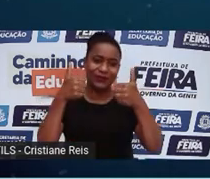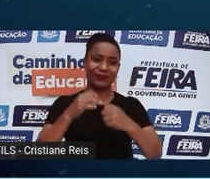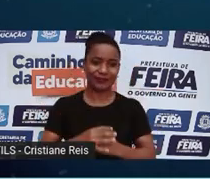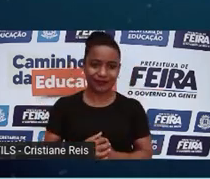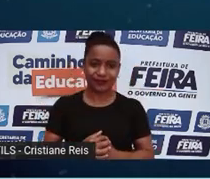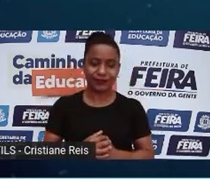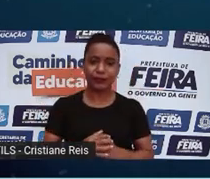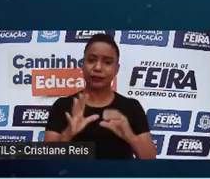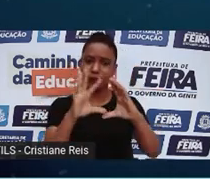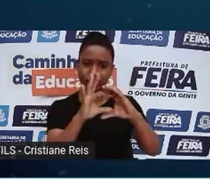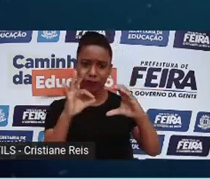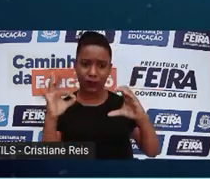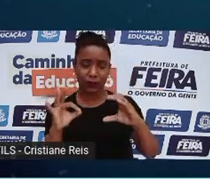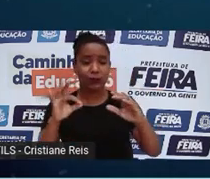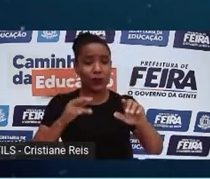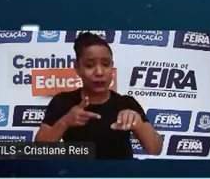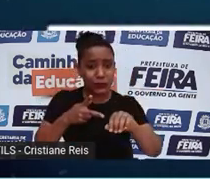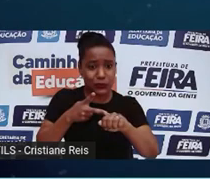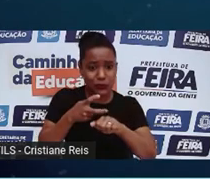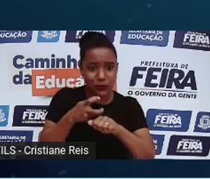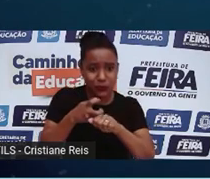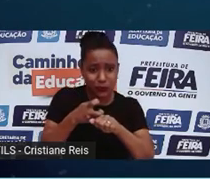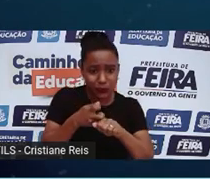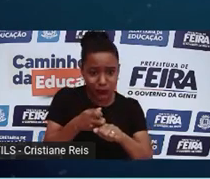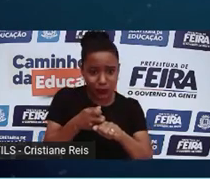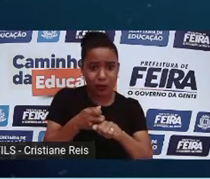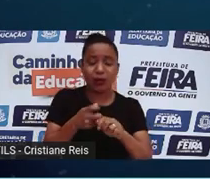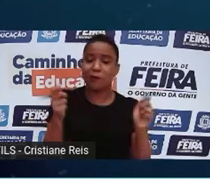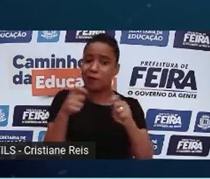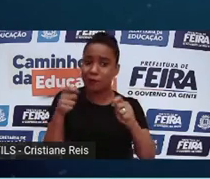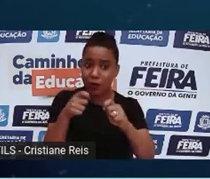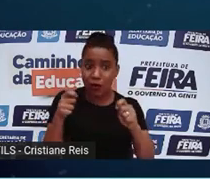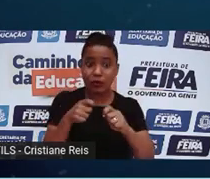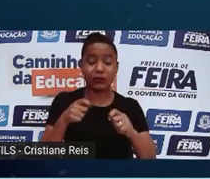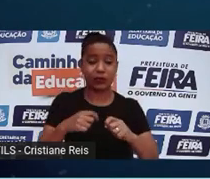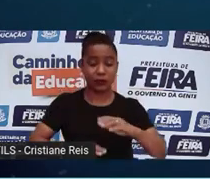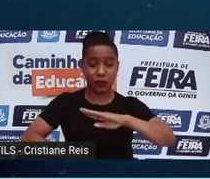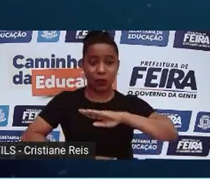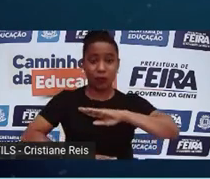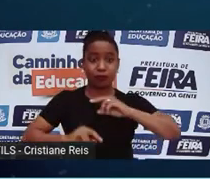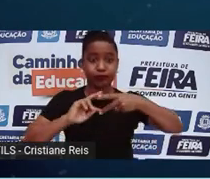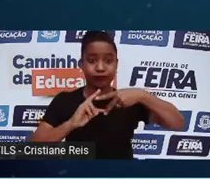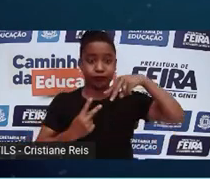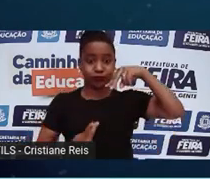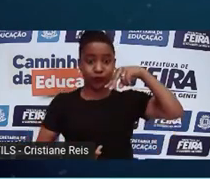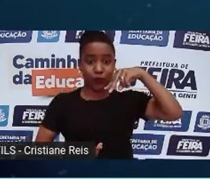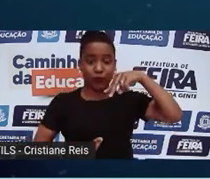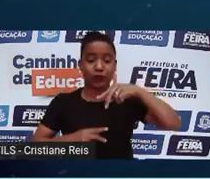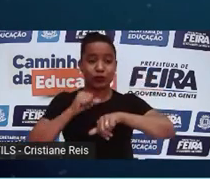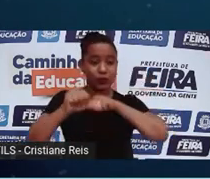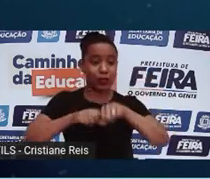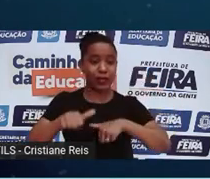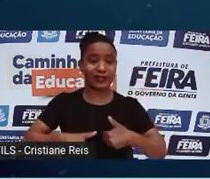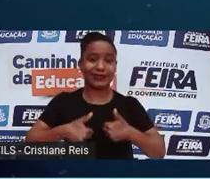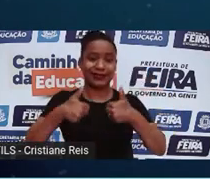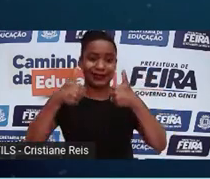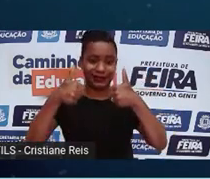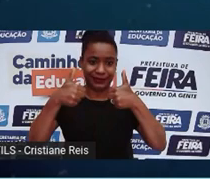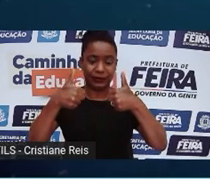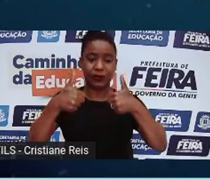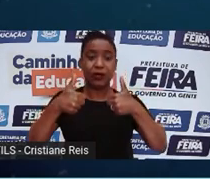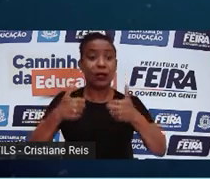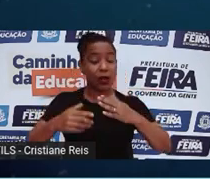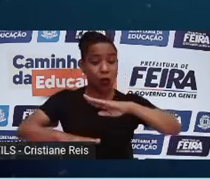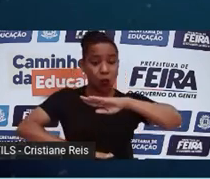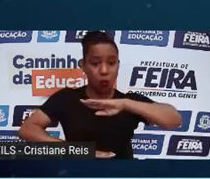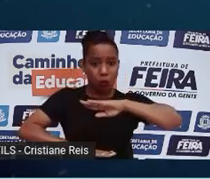células e tecidos têm chances menores de rejeição, pois a célula produzida seria retirada do seu próprio corpo. A metodologia na criação